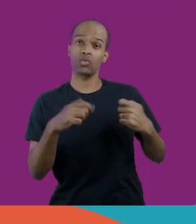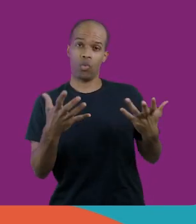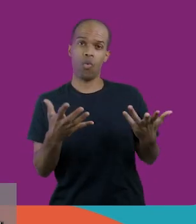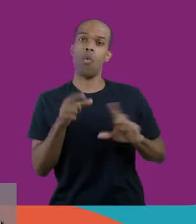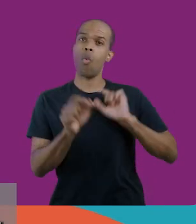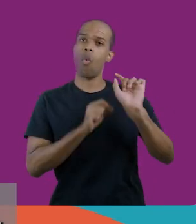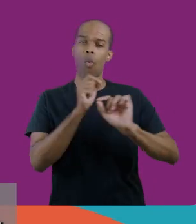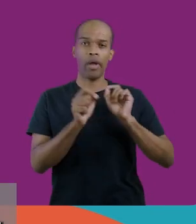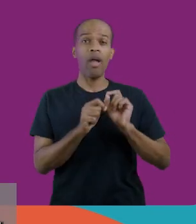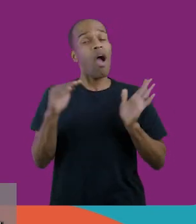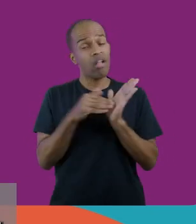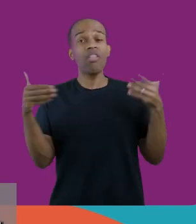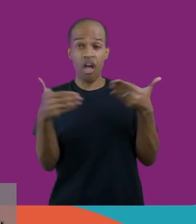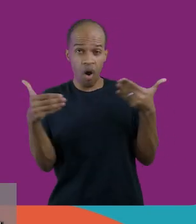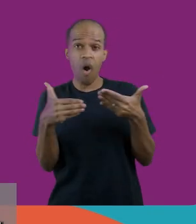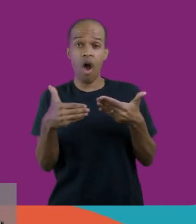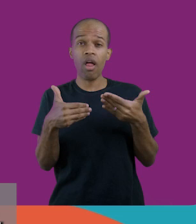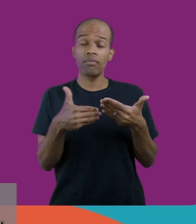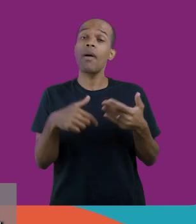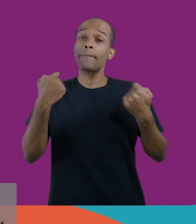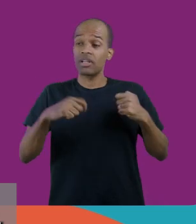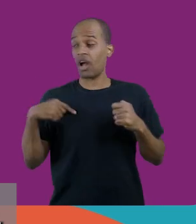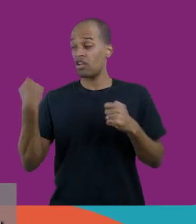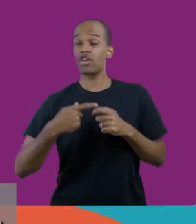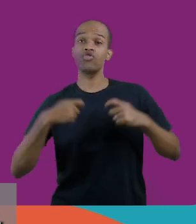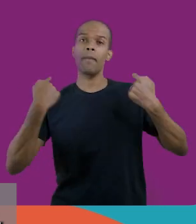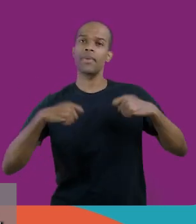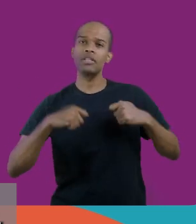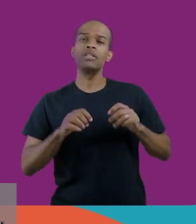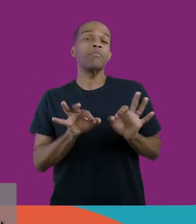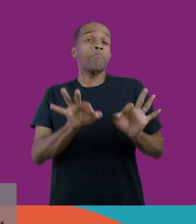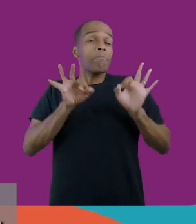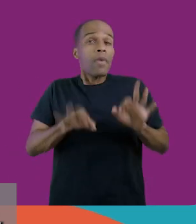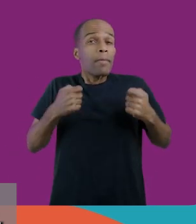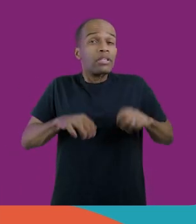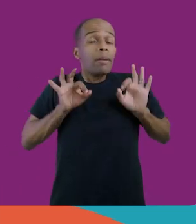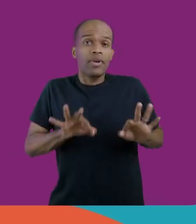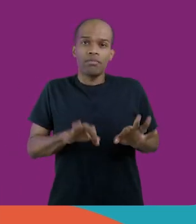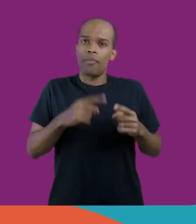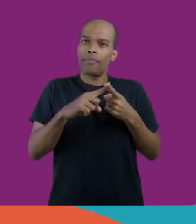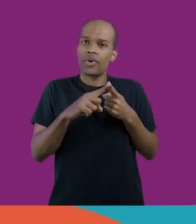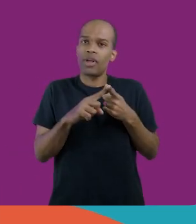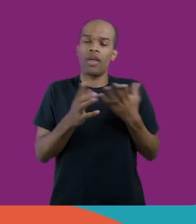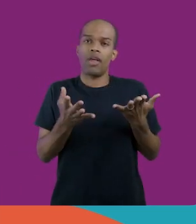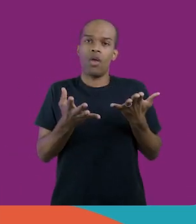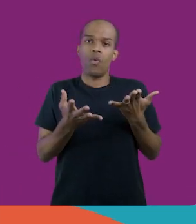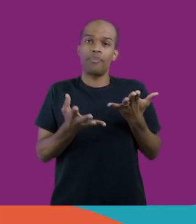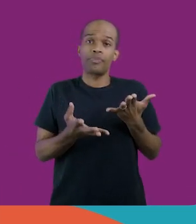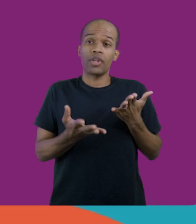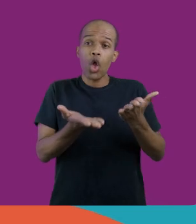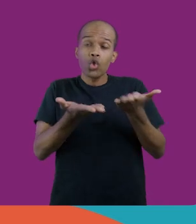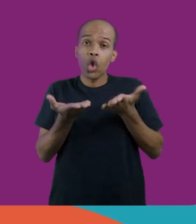gente, né, está exigindo ainda, muito, muito mesmo, porque eu trouxe para dentro de